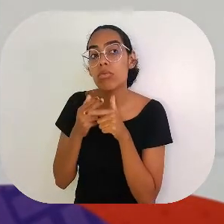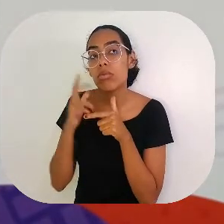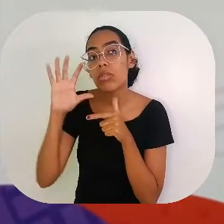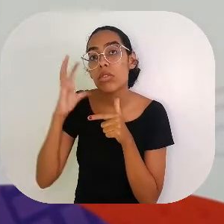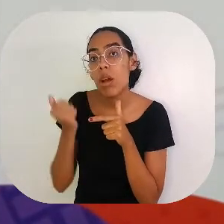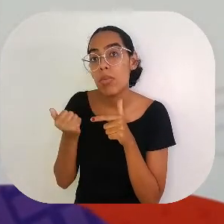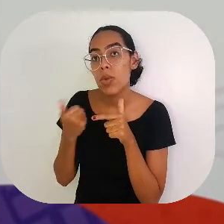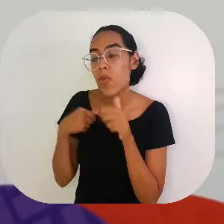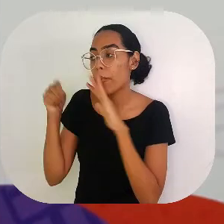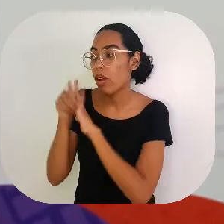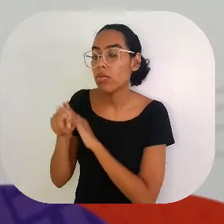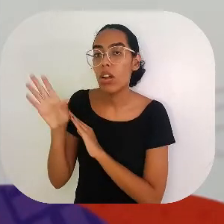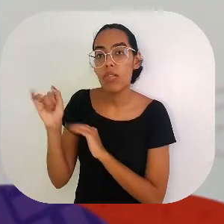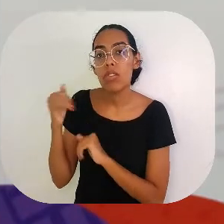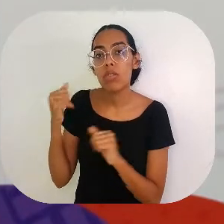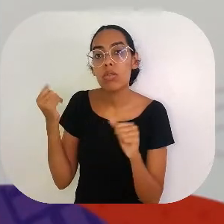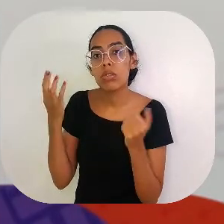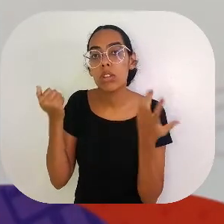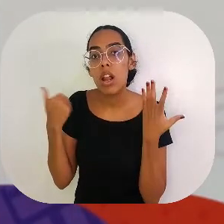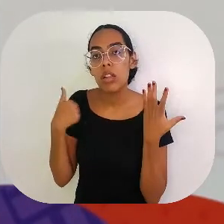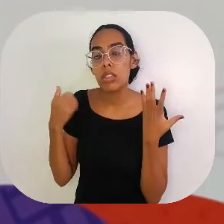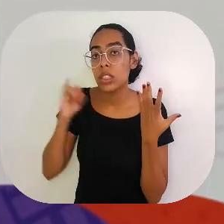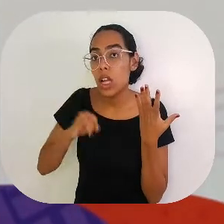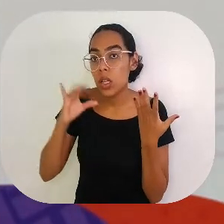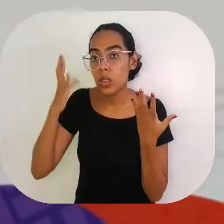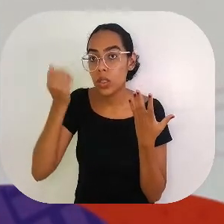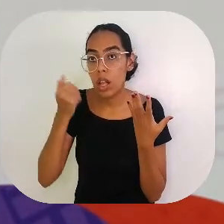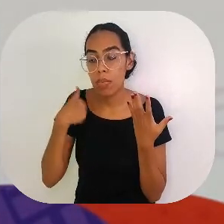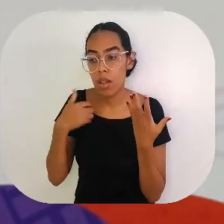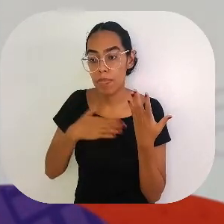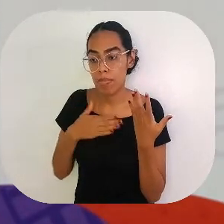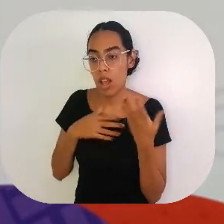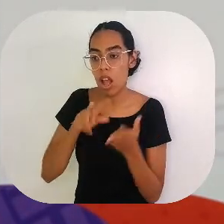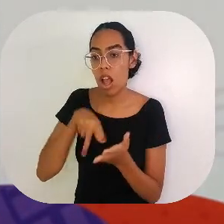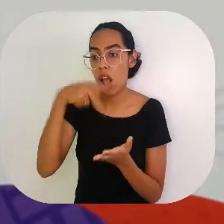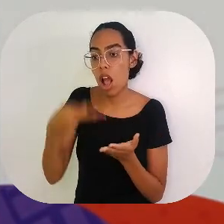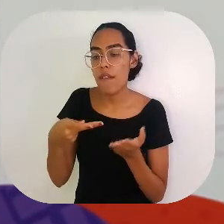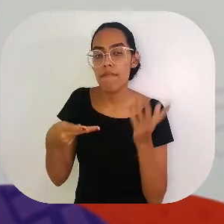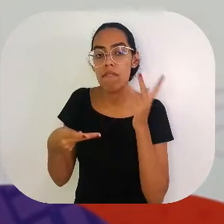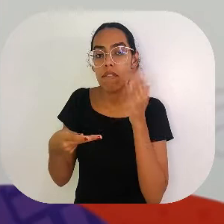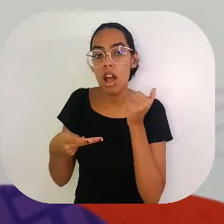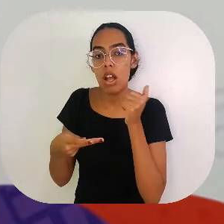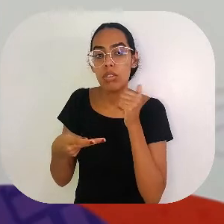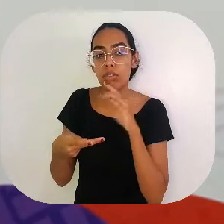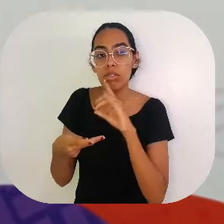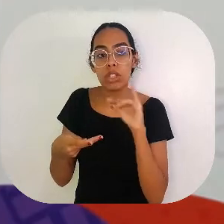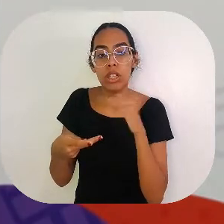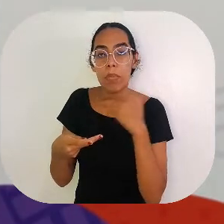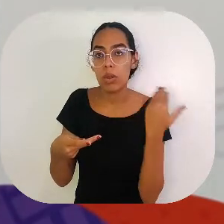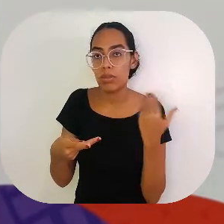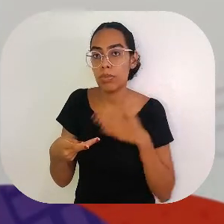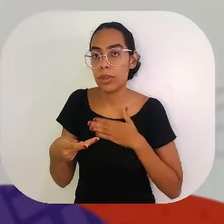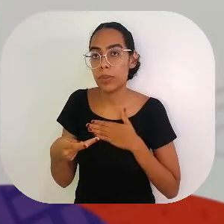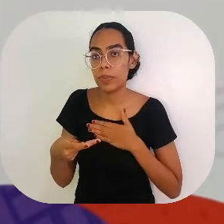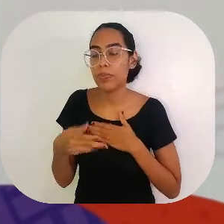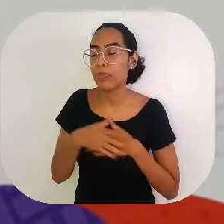Não, eu vou lá. Eu vou lá falar com ele, porque se ele adivinhou uma queda minha, é capaz dele adivinhar o dia da minha morte. Foi